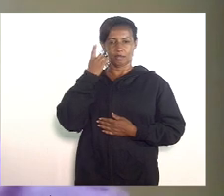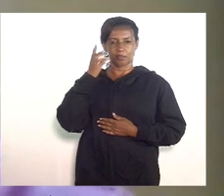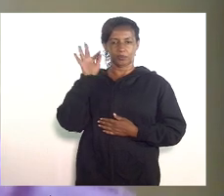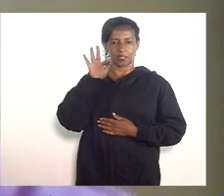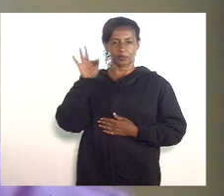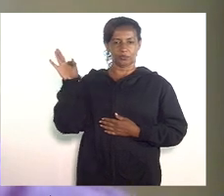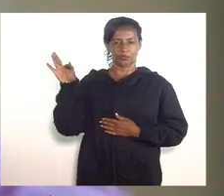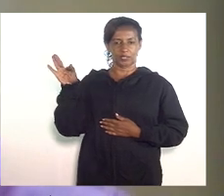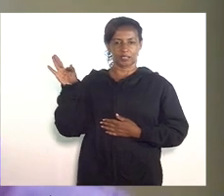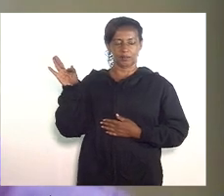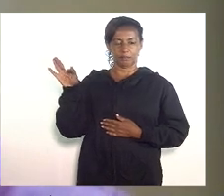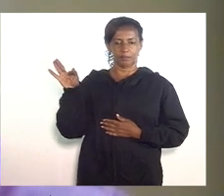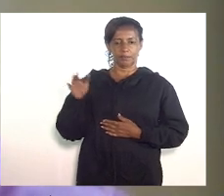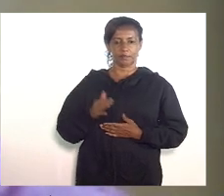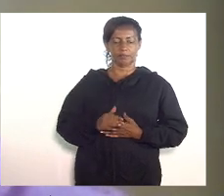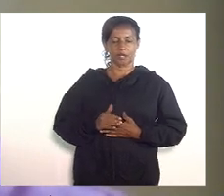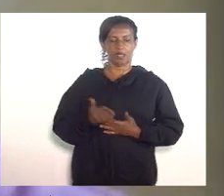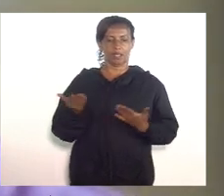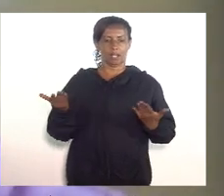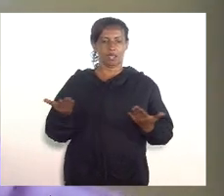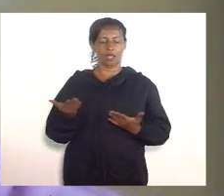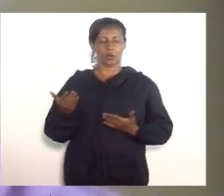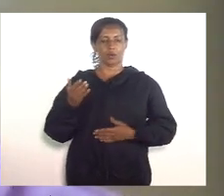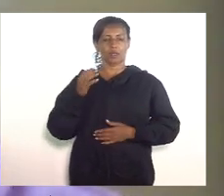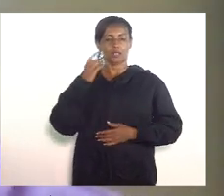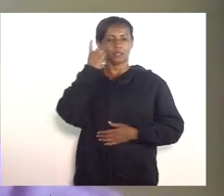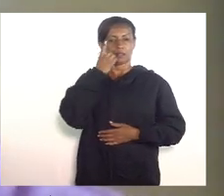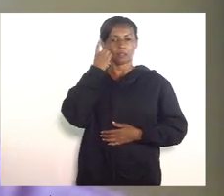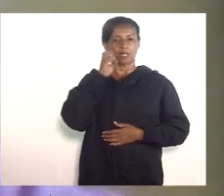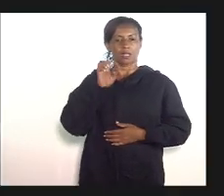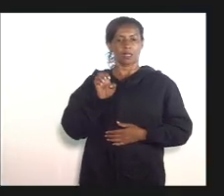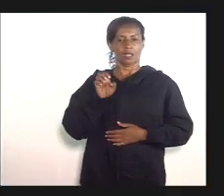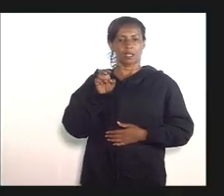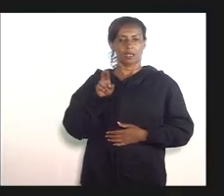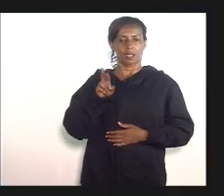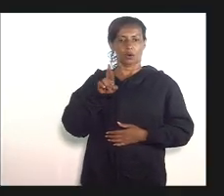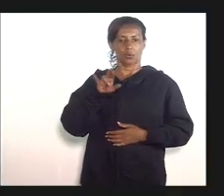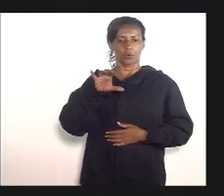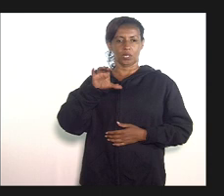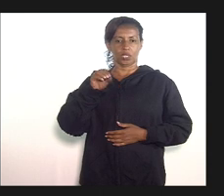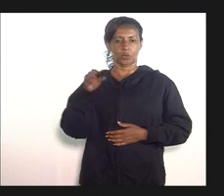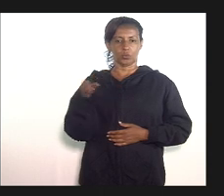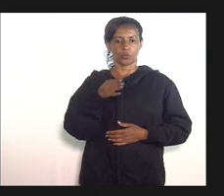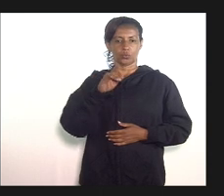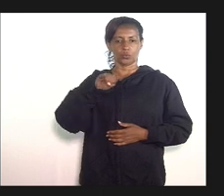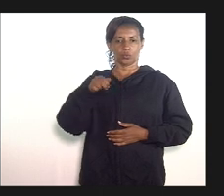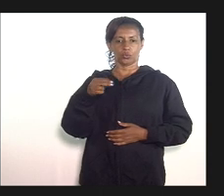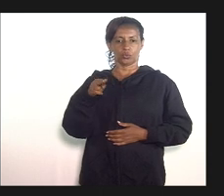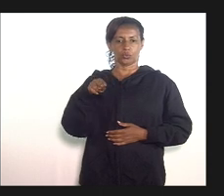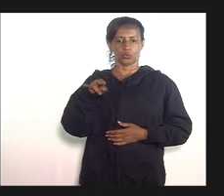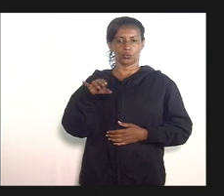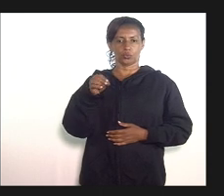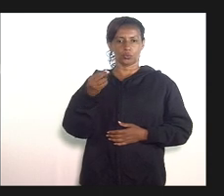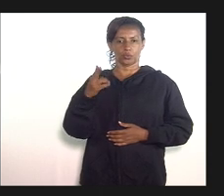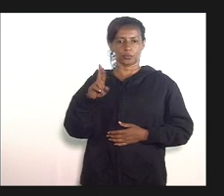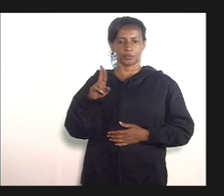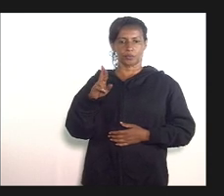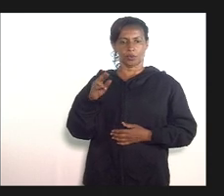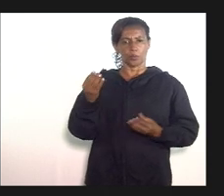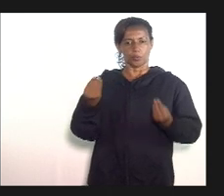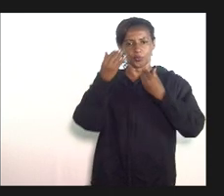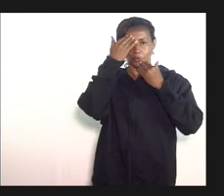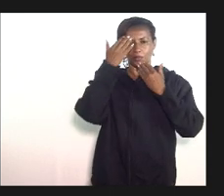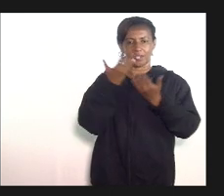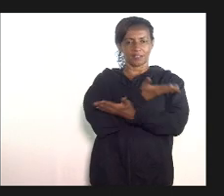deputado Eurico Júnior deputado Valdeque muito obrigado aí todos os